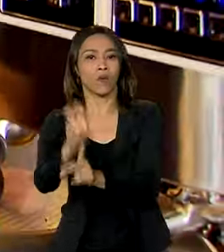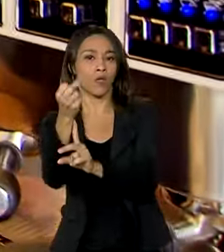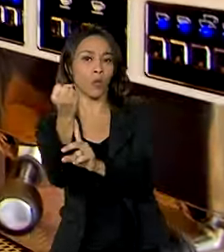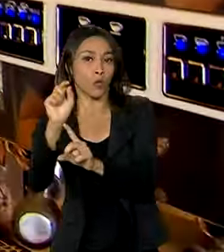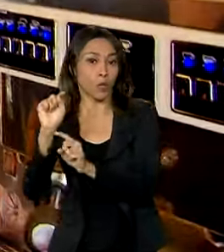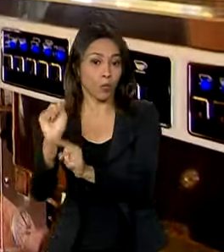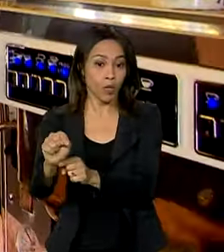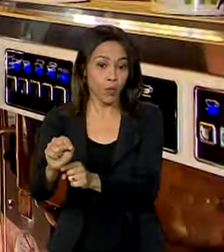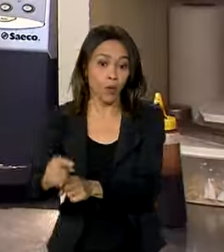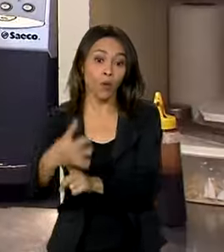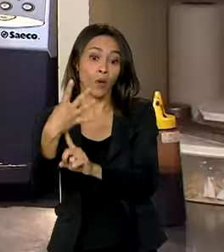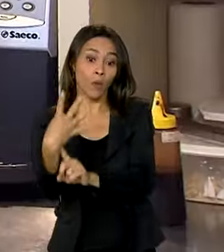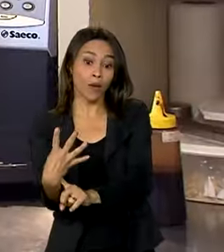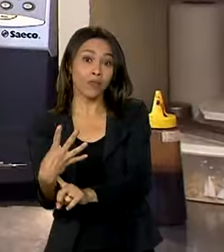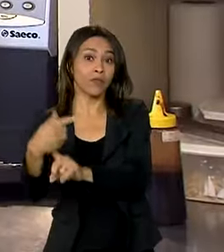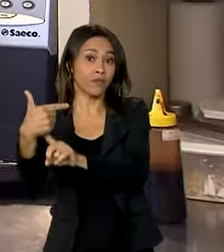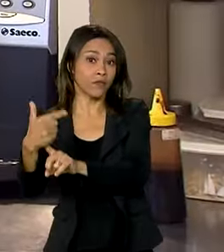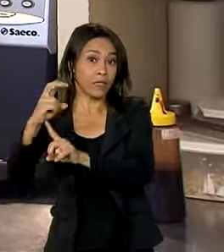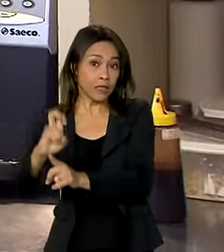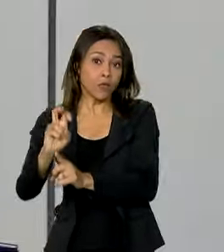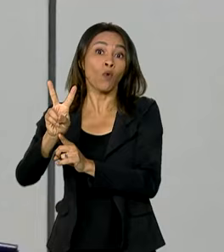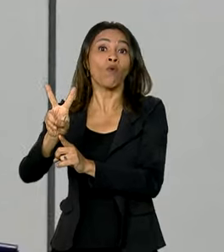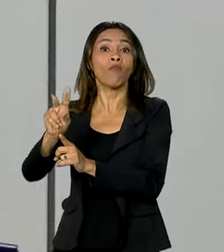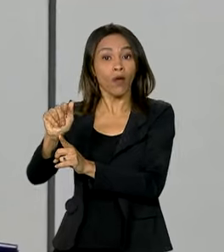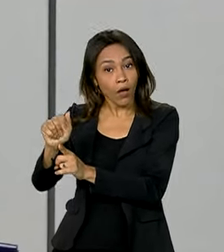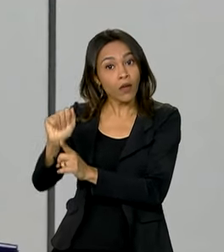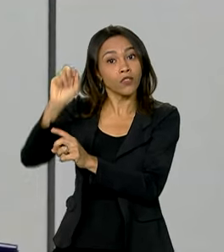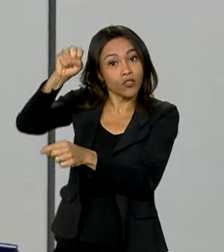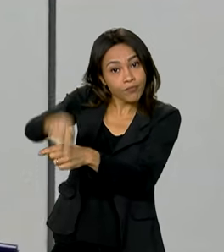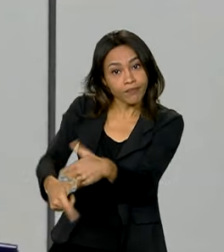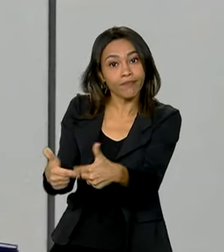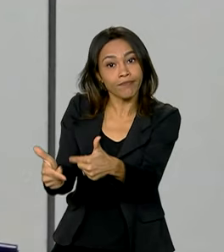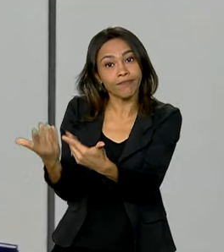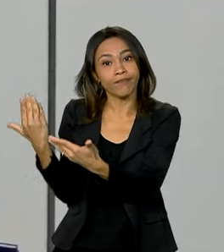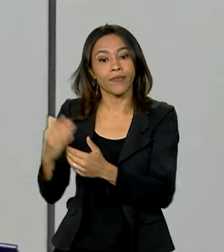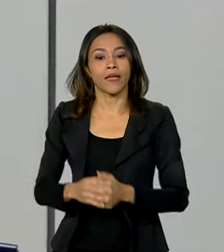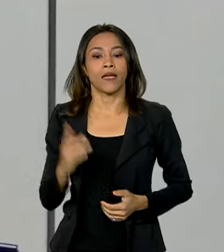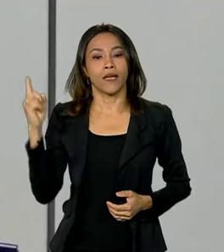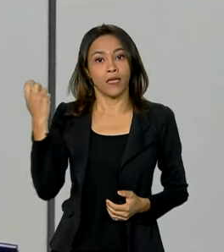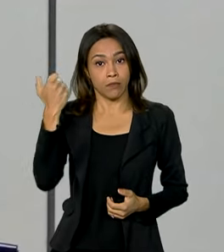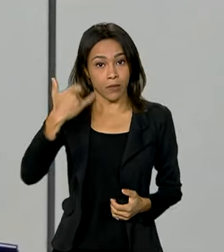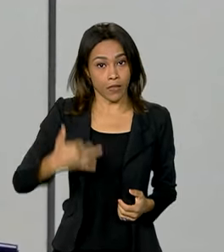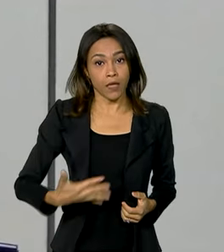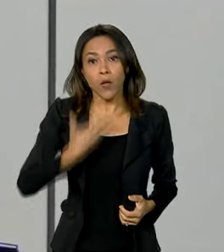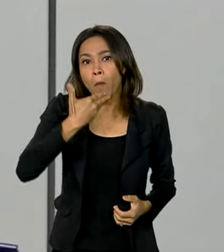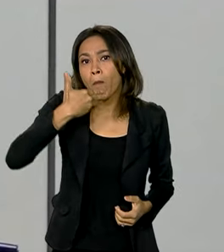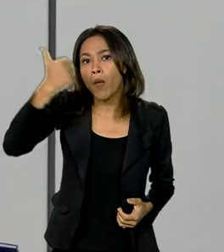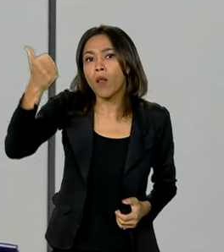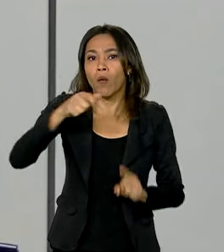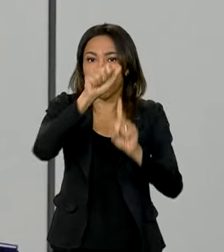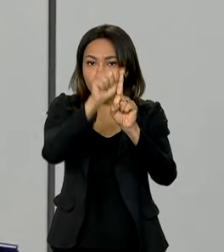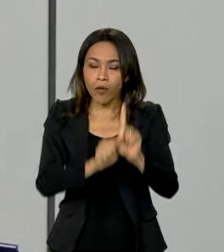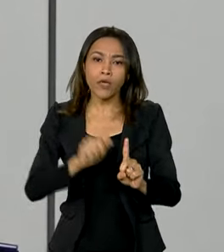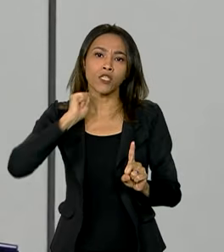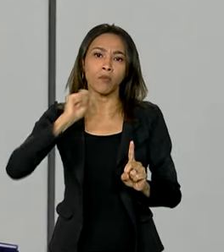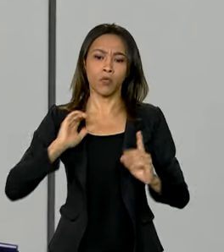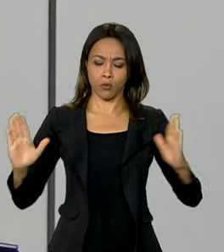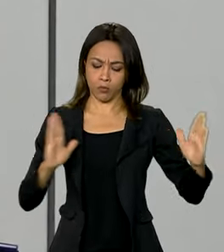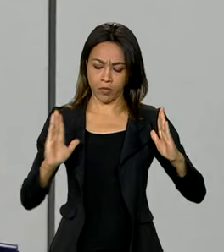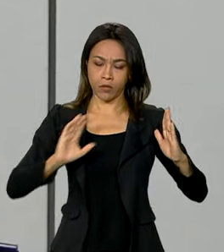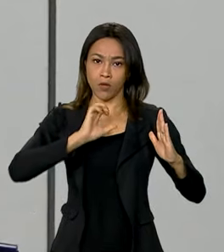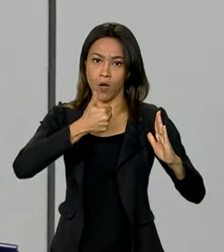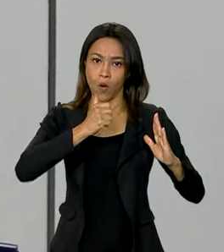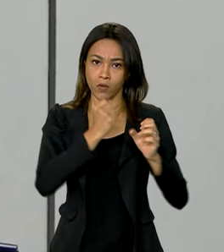.425 vagas. É o melhor abril dos últimos 11 anos.